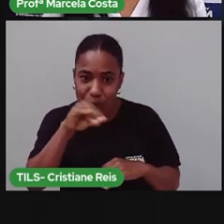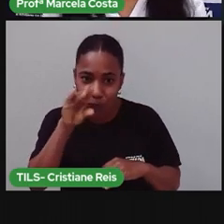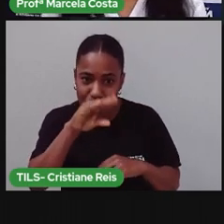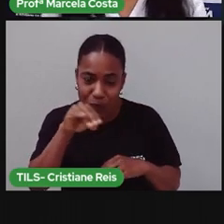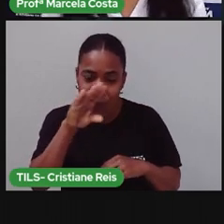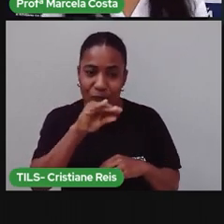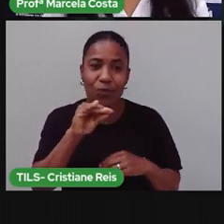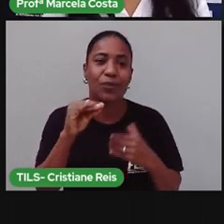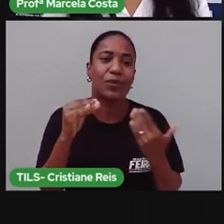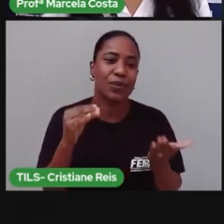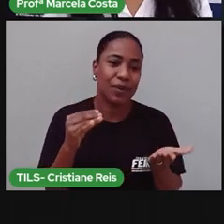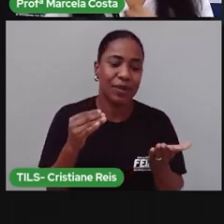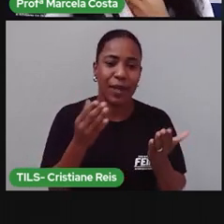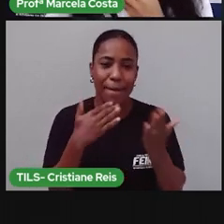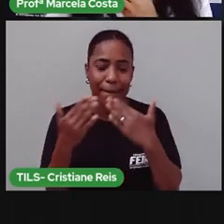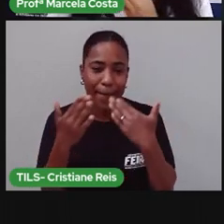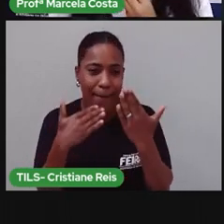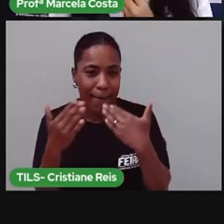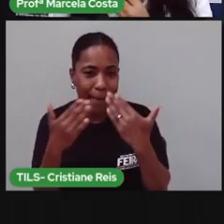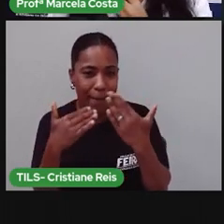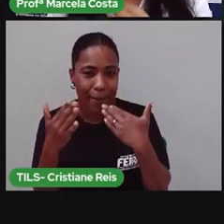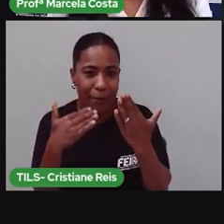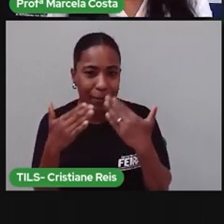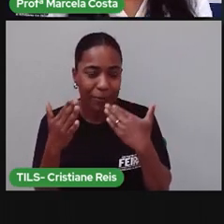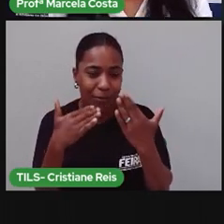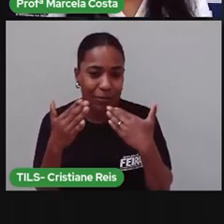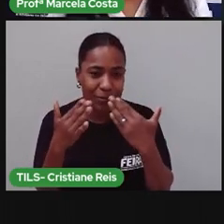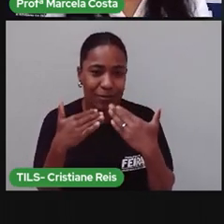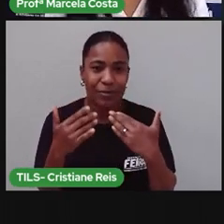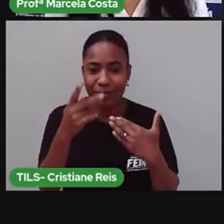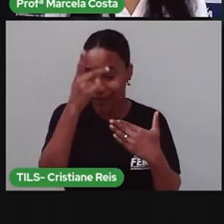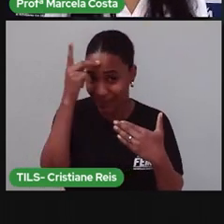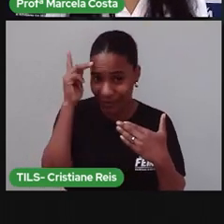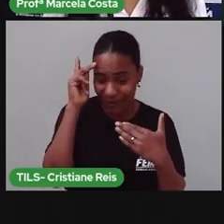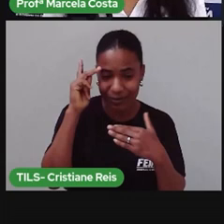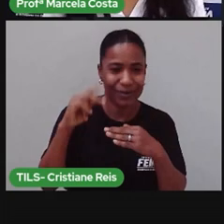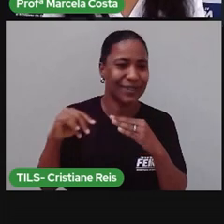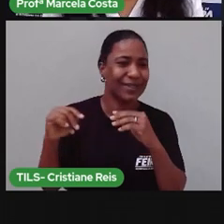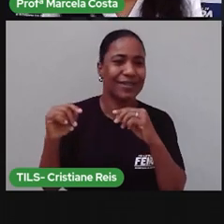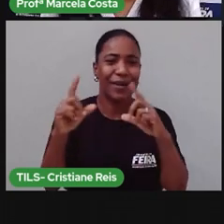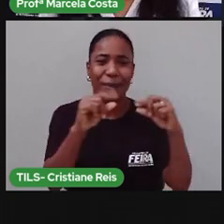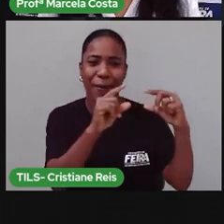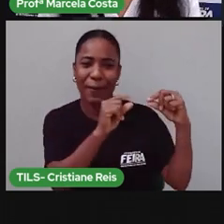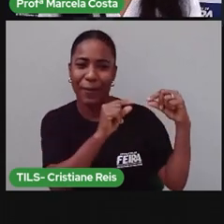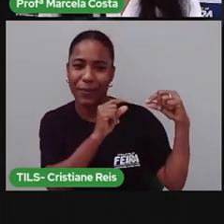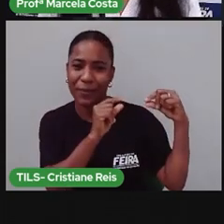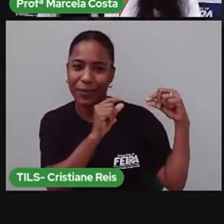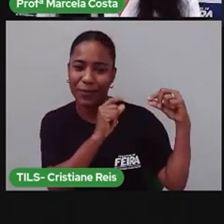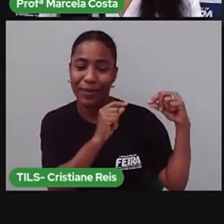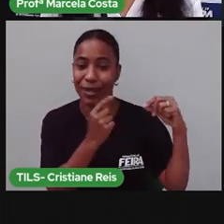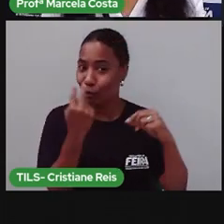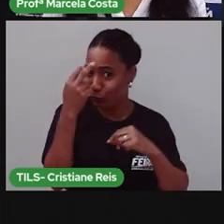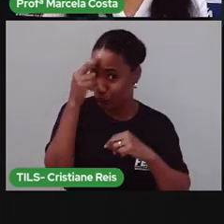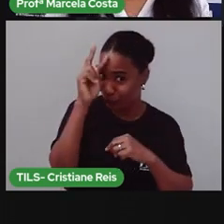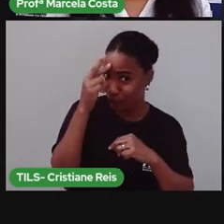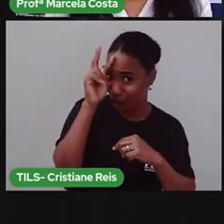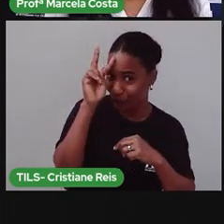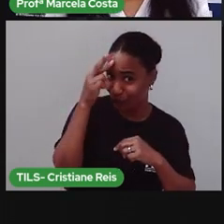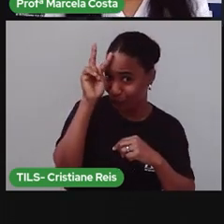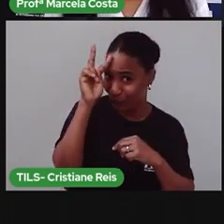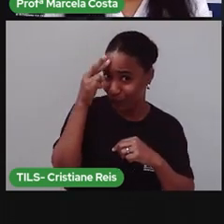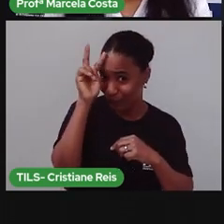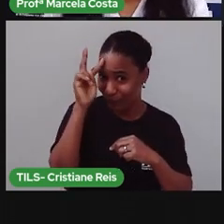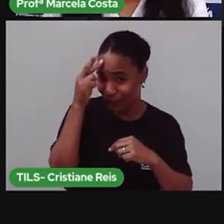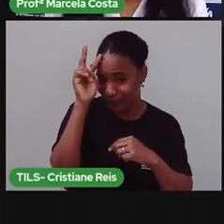diálogos, né? São pessoas conversando, causos, que